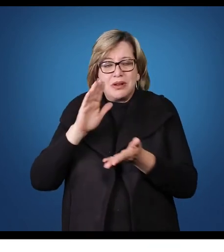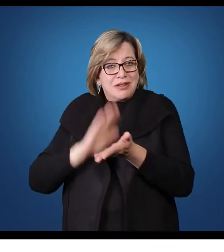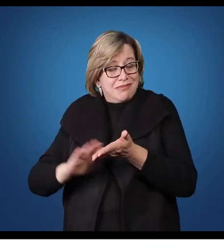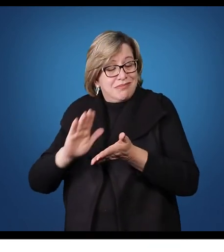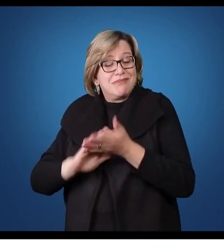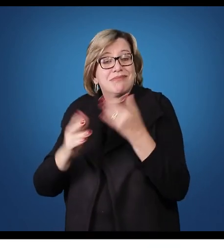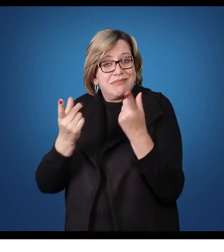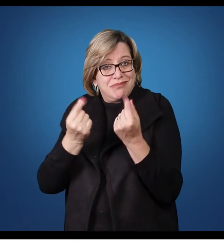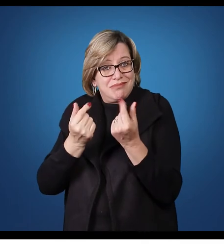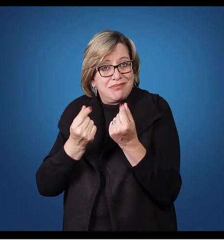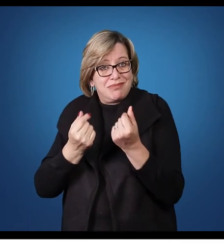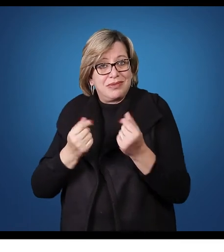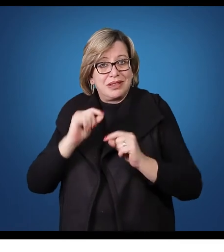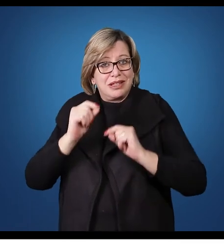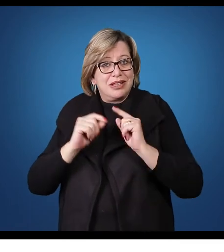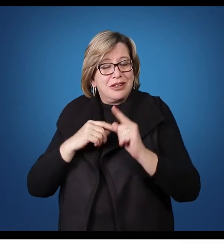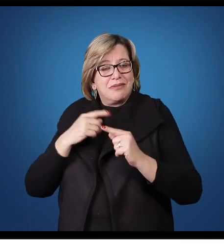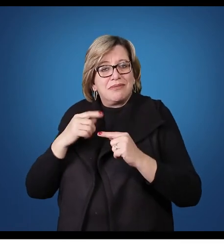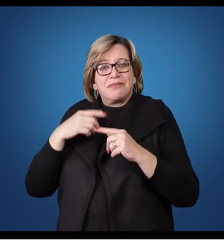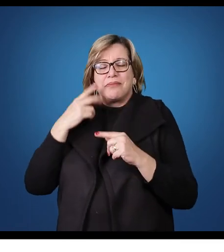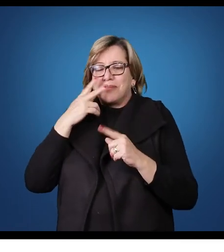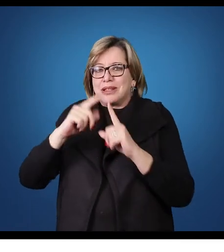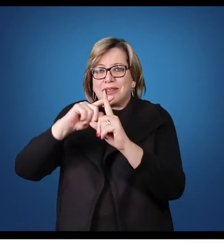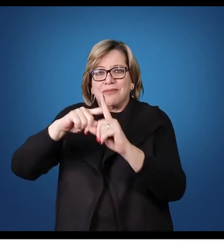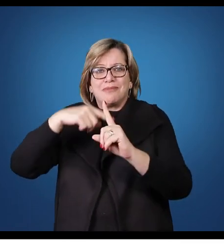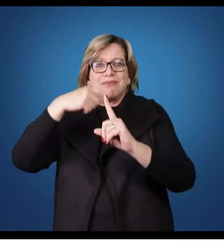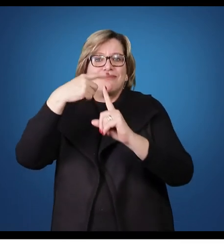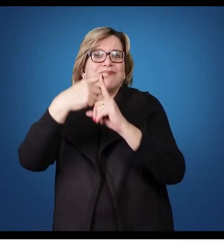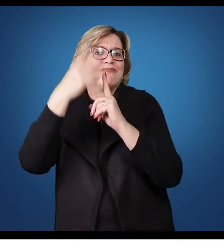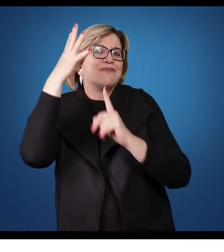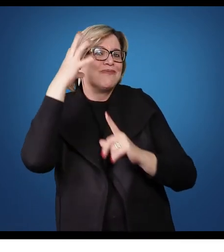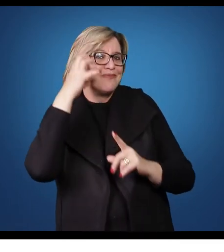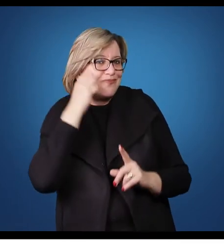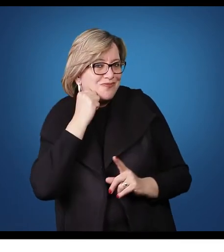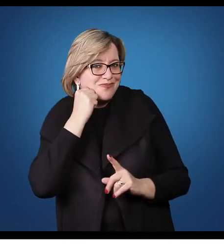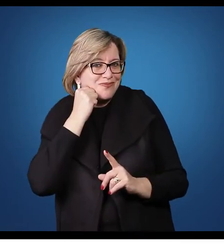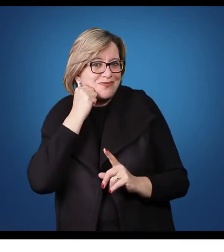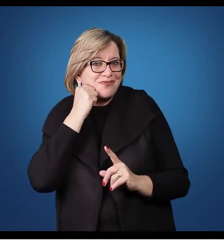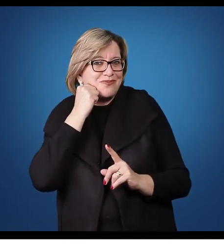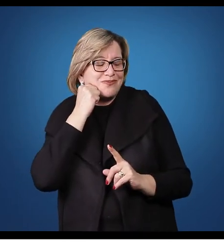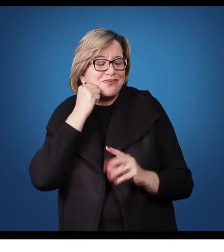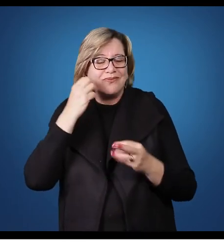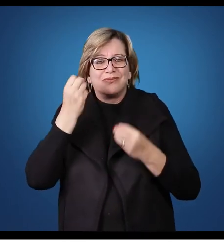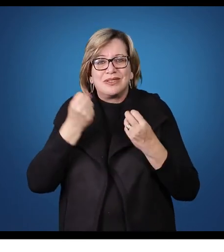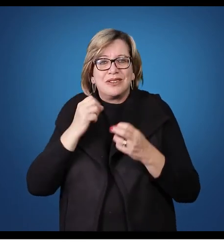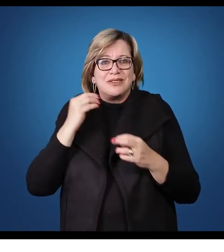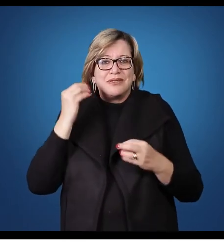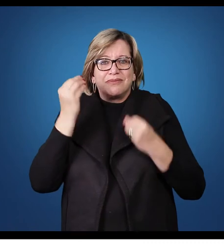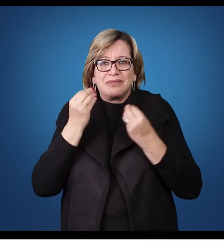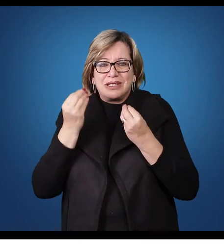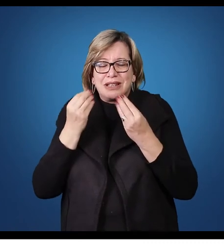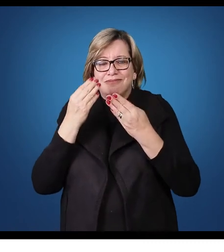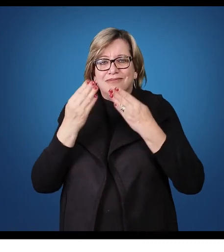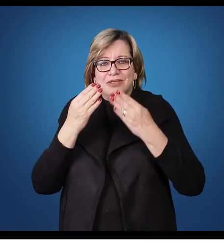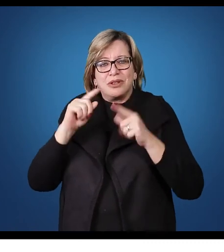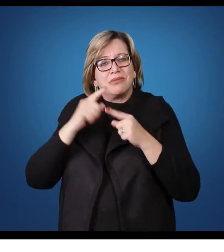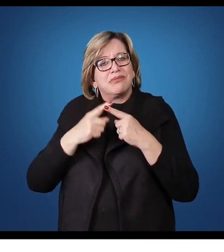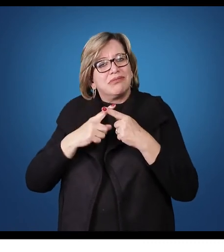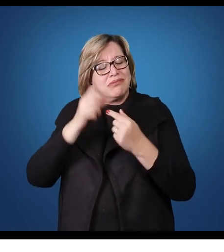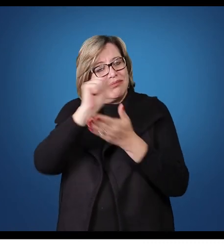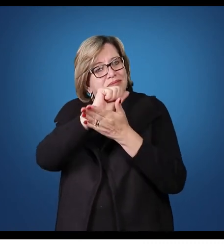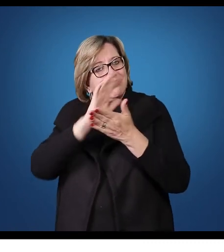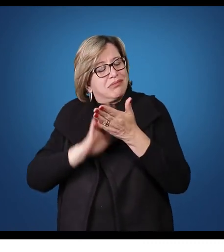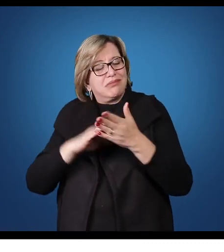financeira, a tendência era que eu teria um lucro maior. Nós estamos falando em tendência porque as atividades